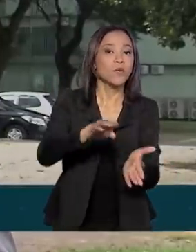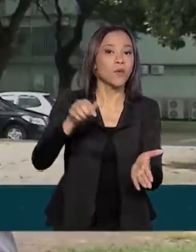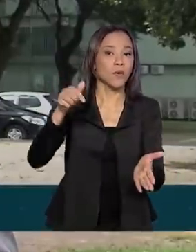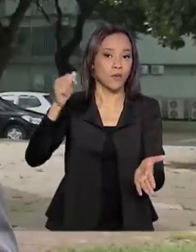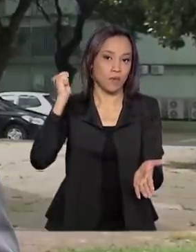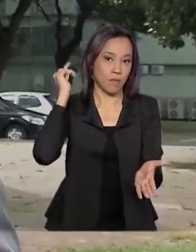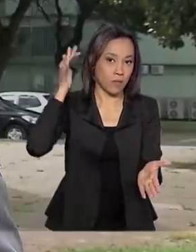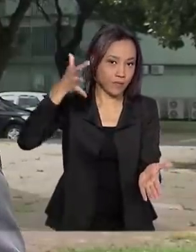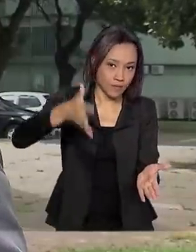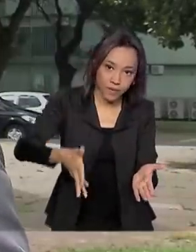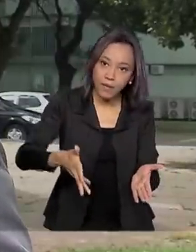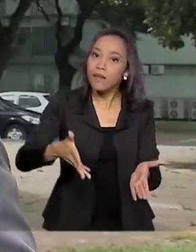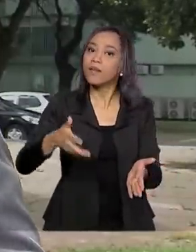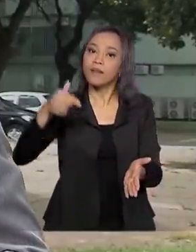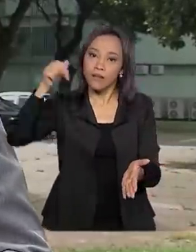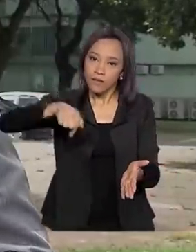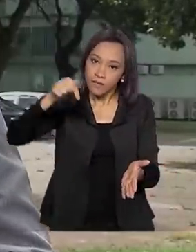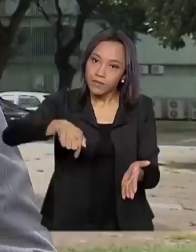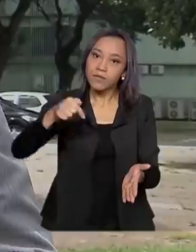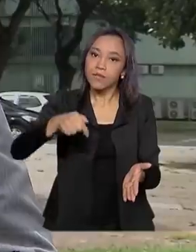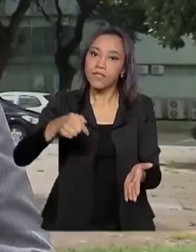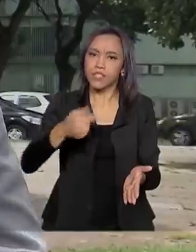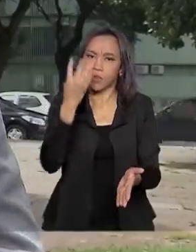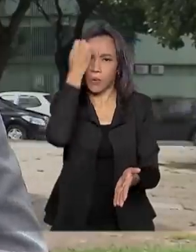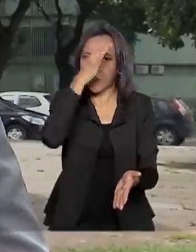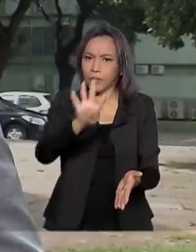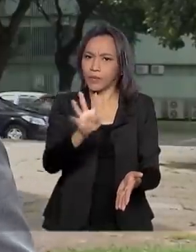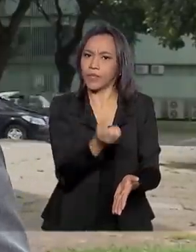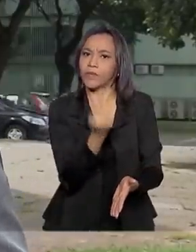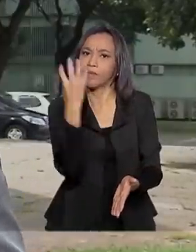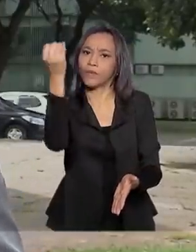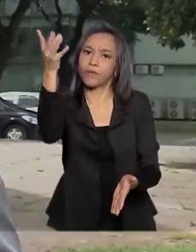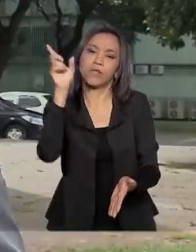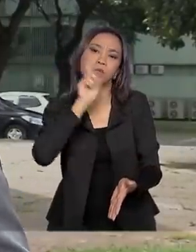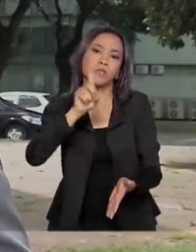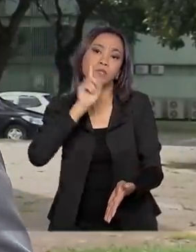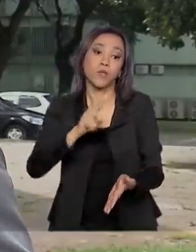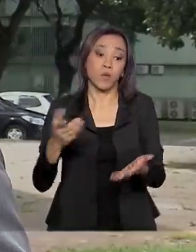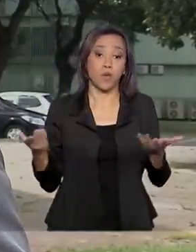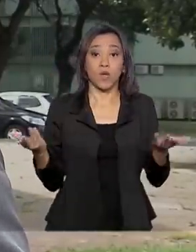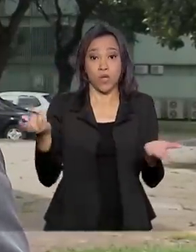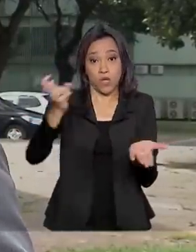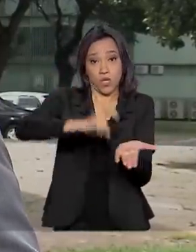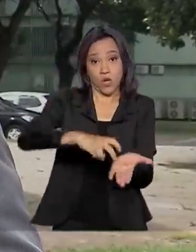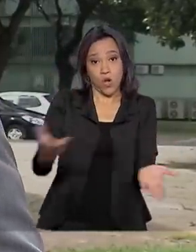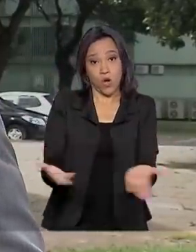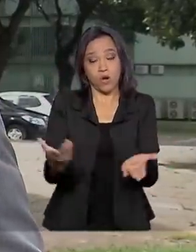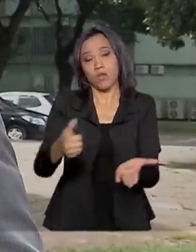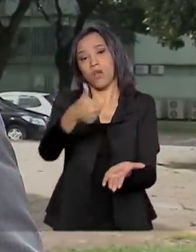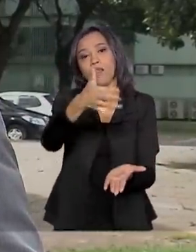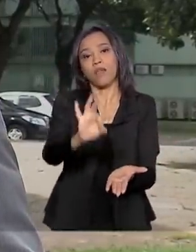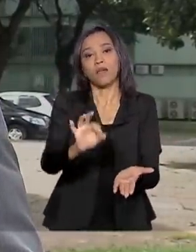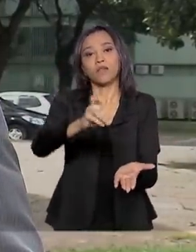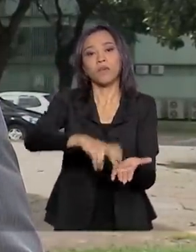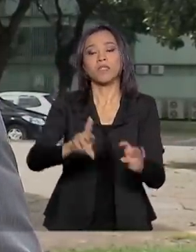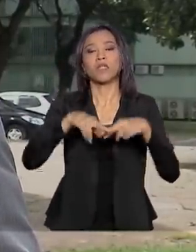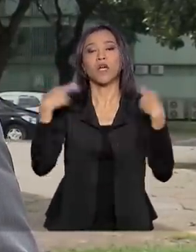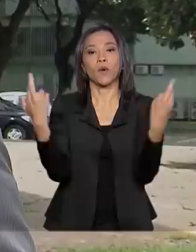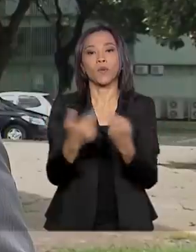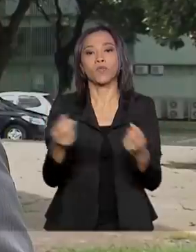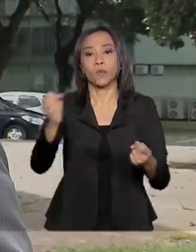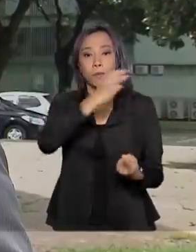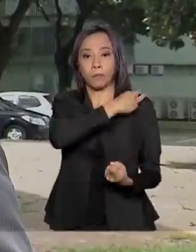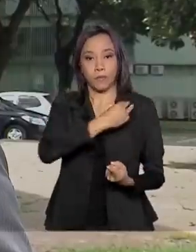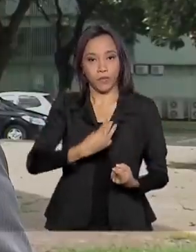de uma viagem de quatro dias aos Estados Unidos, se reúne hoje, por volta das 10 da manhã, no Palácio do Planalto, com os ministros da Economia e da